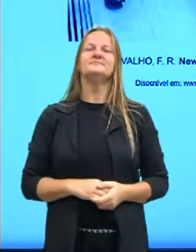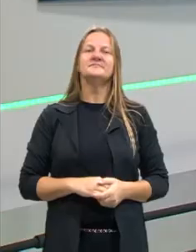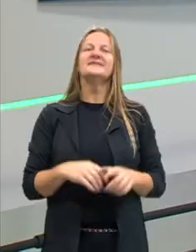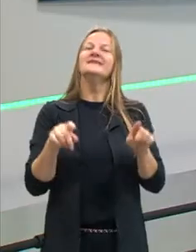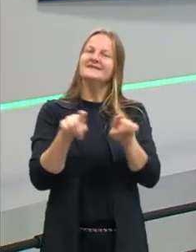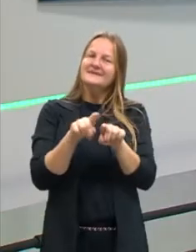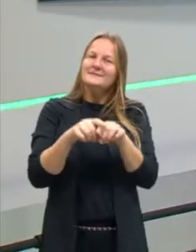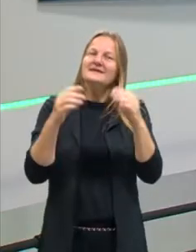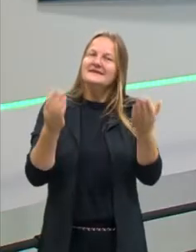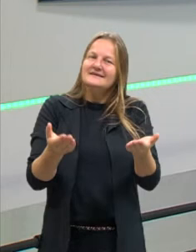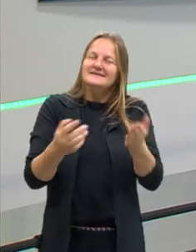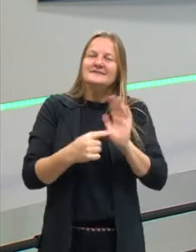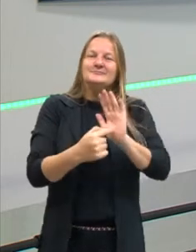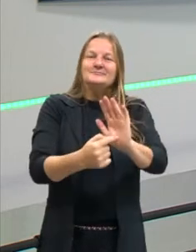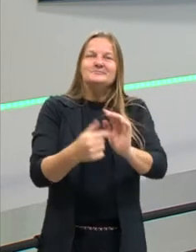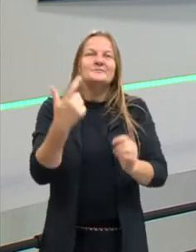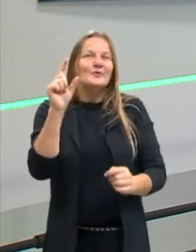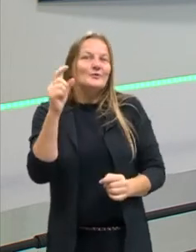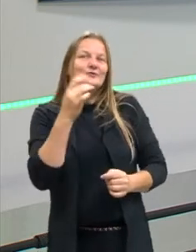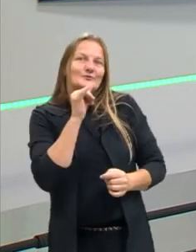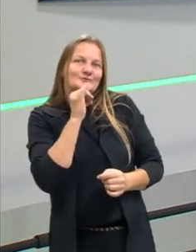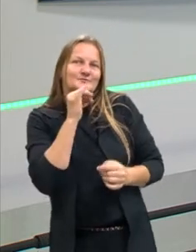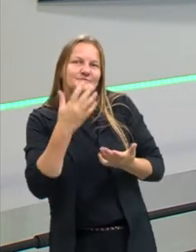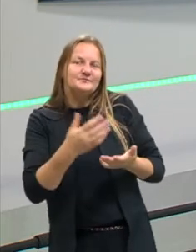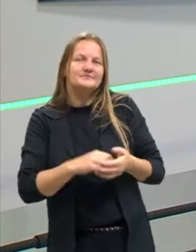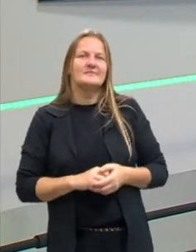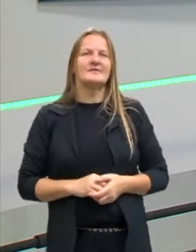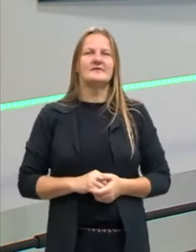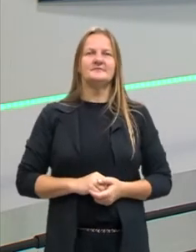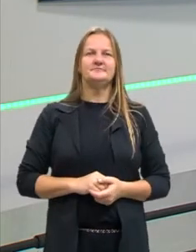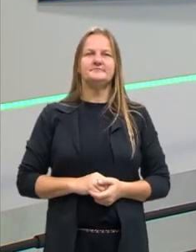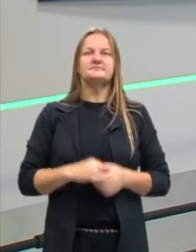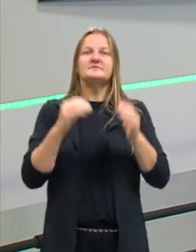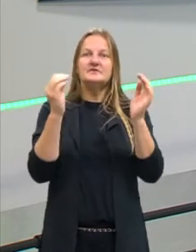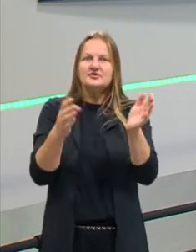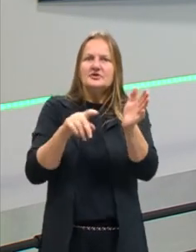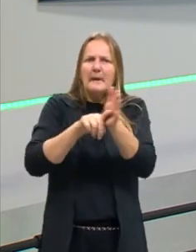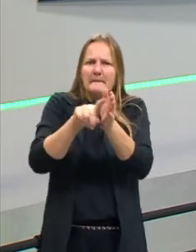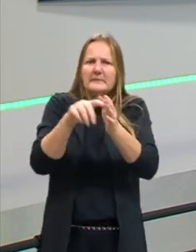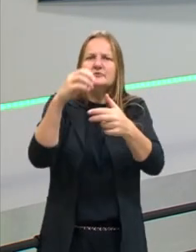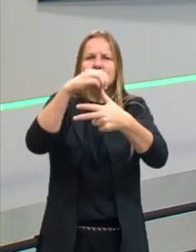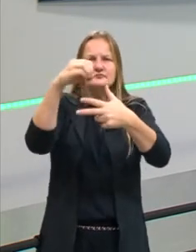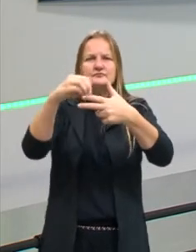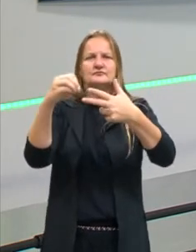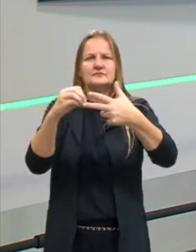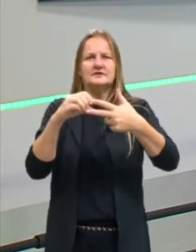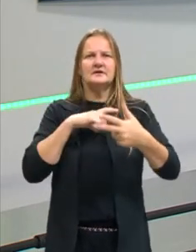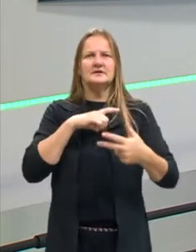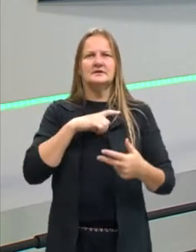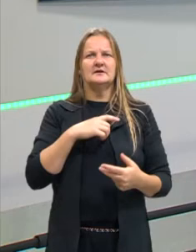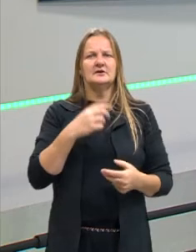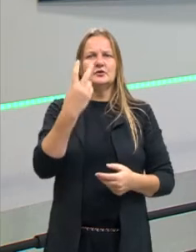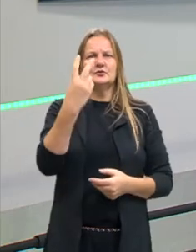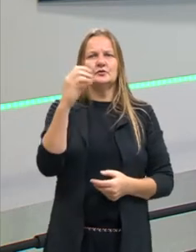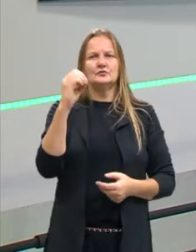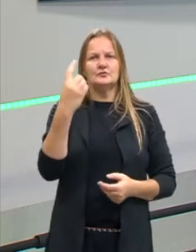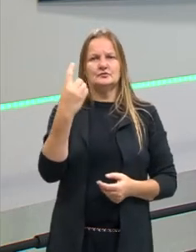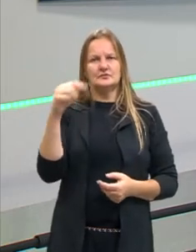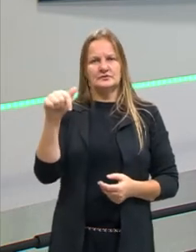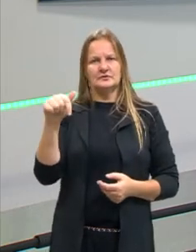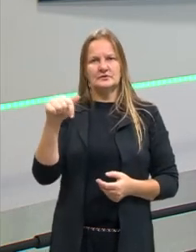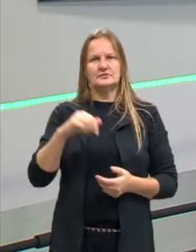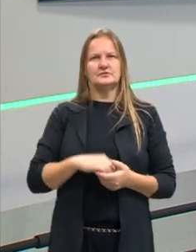E agora, eu trago para vocês aqui já uma questão do Enem. Essa questão caiu no Enem de 2017